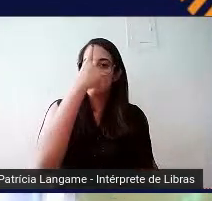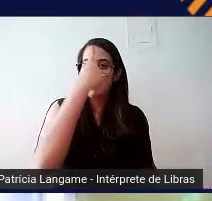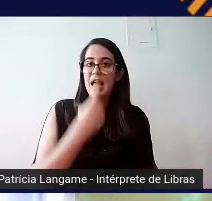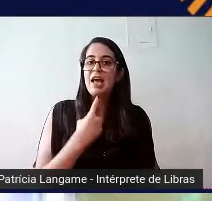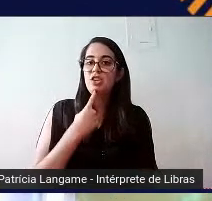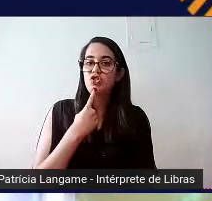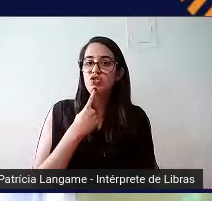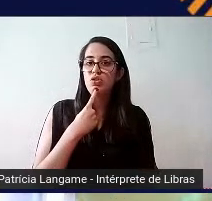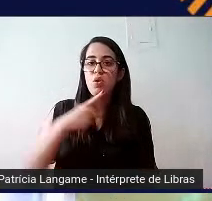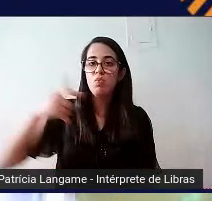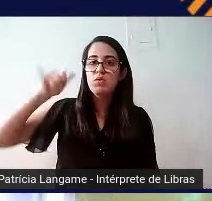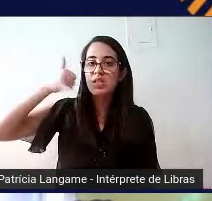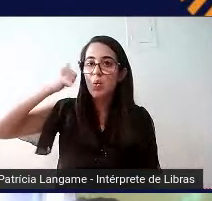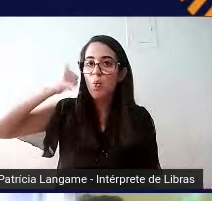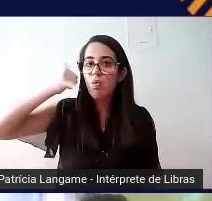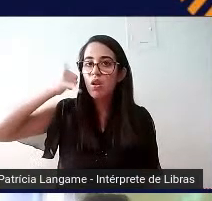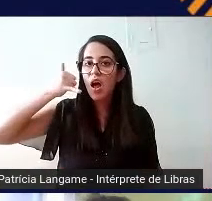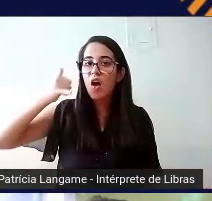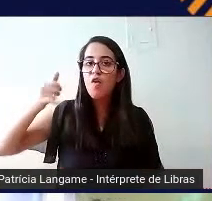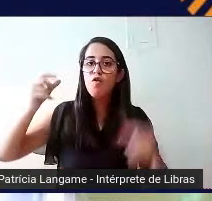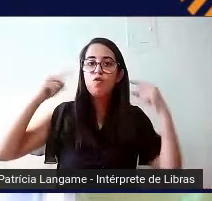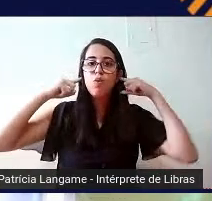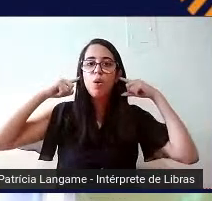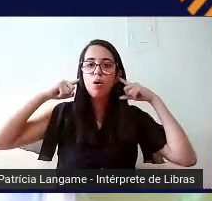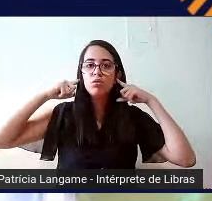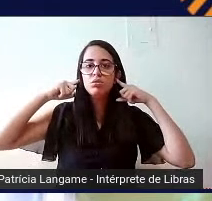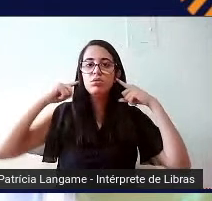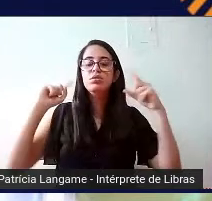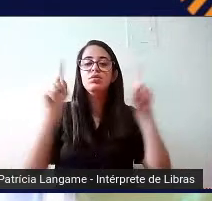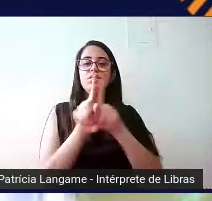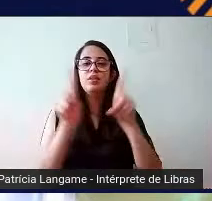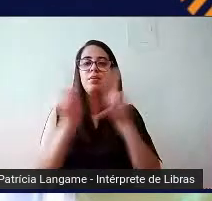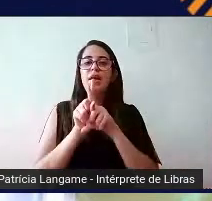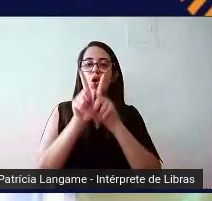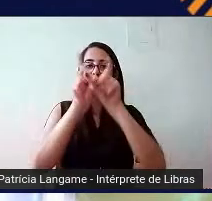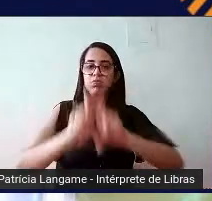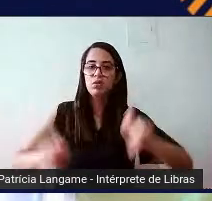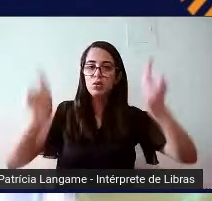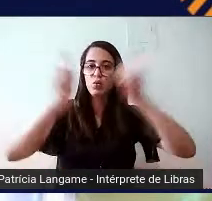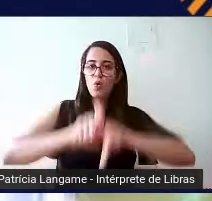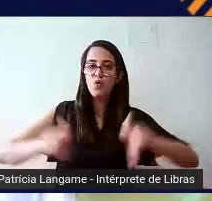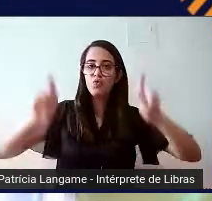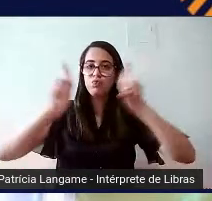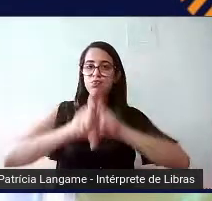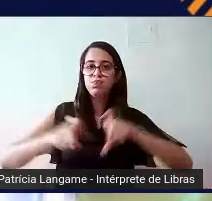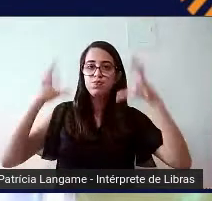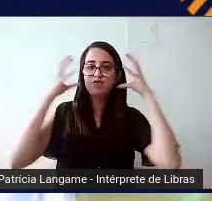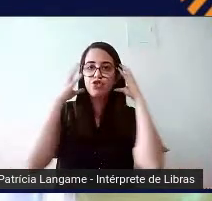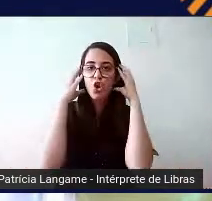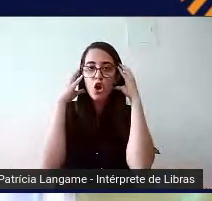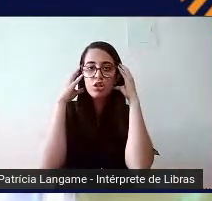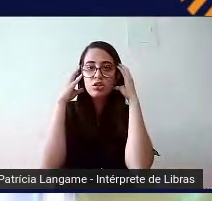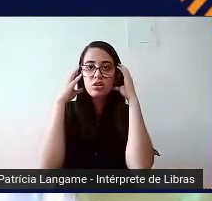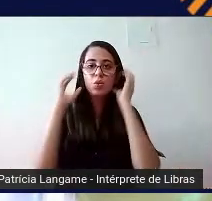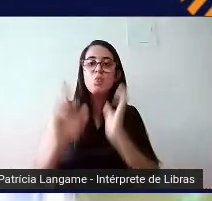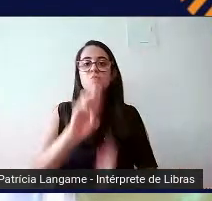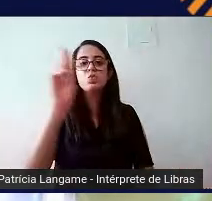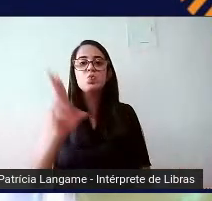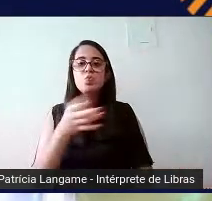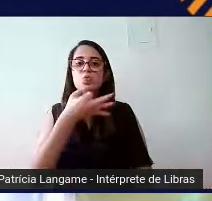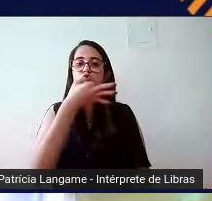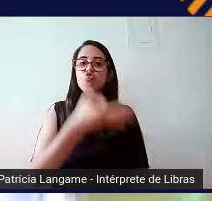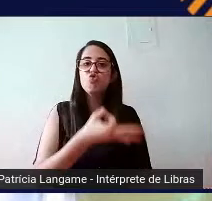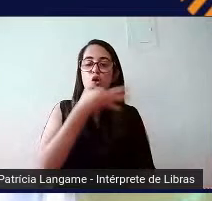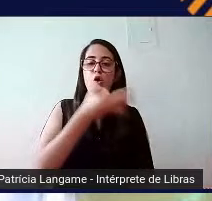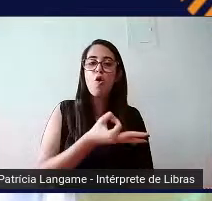um celular com fone de ouvido e um computador também com um fone de ouvido, trazendo essa ideia do uso do som como um meio de